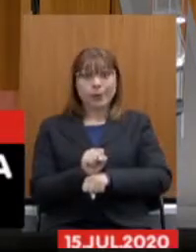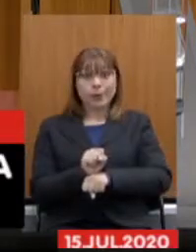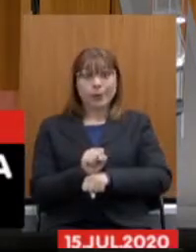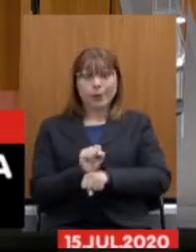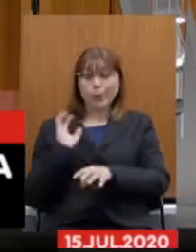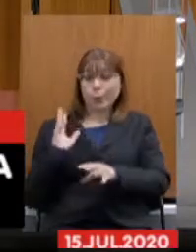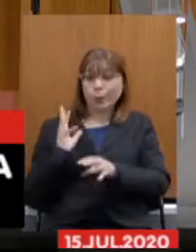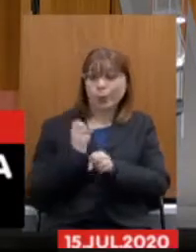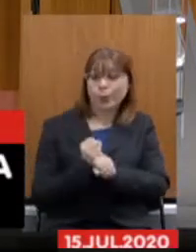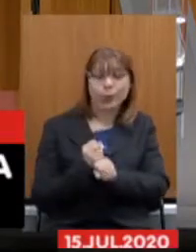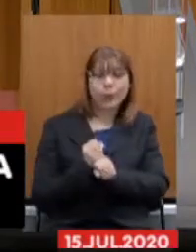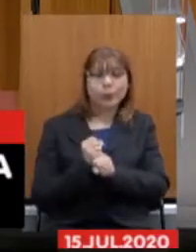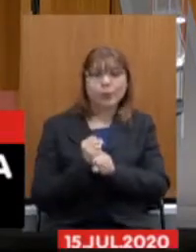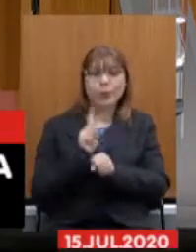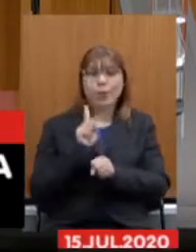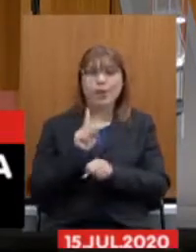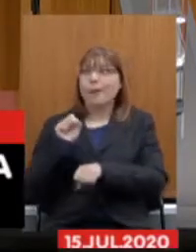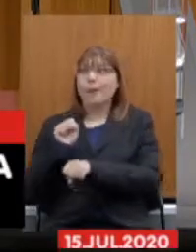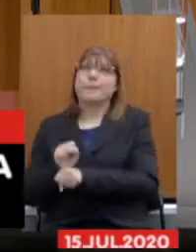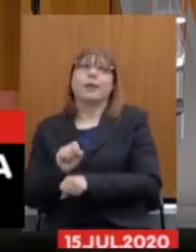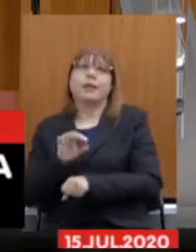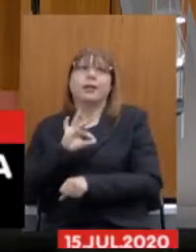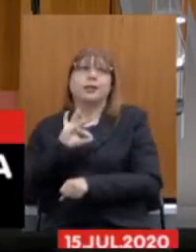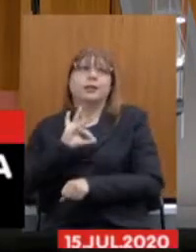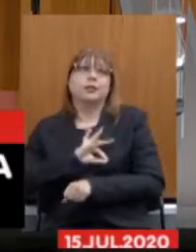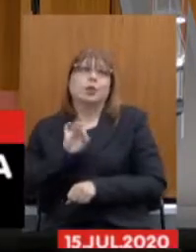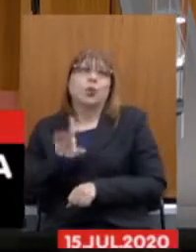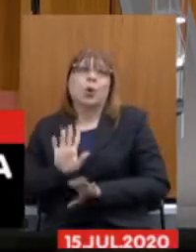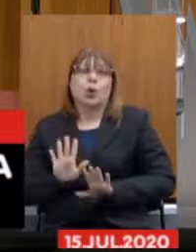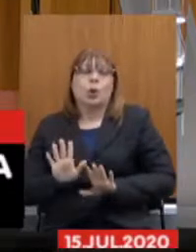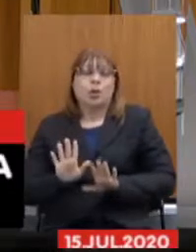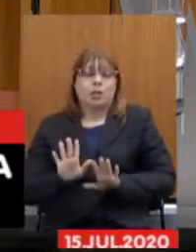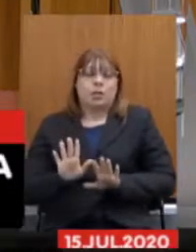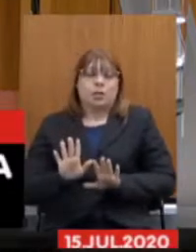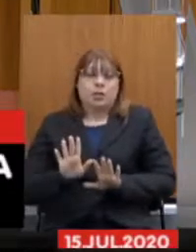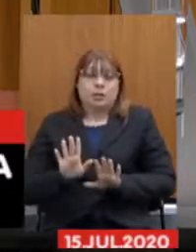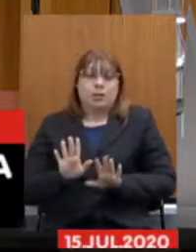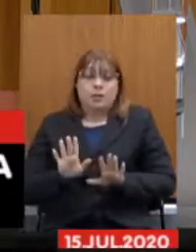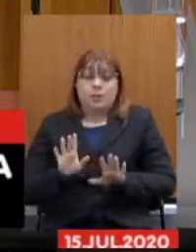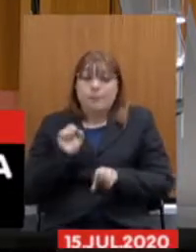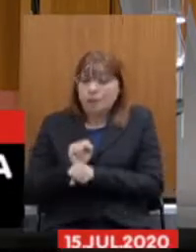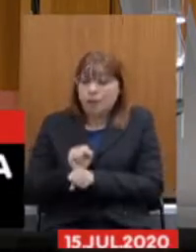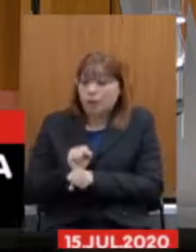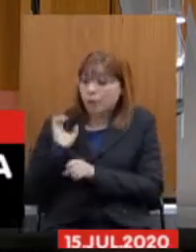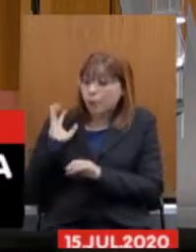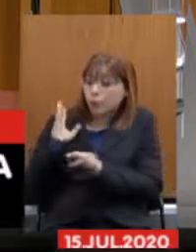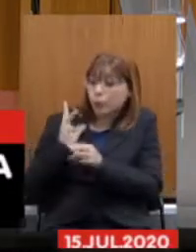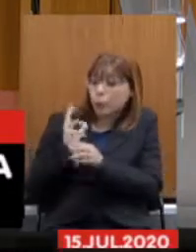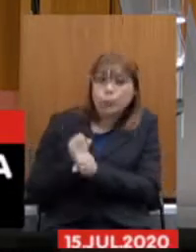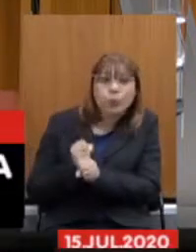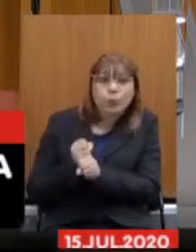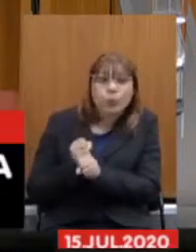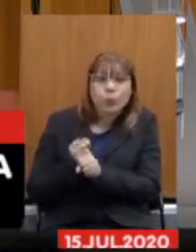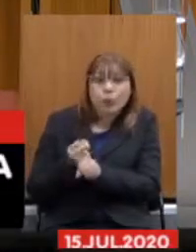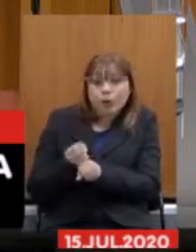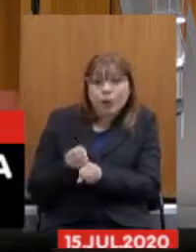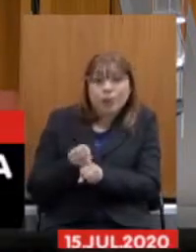parou congelou só o valor parou a contagem a única